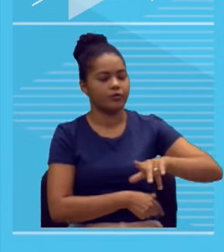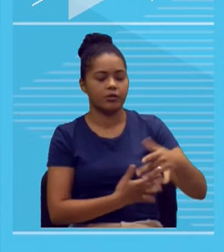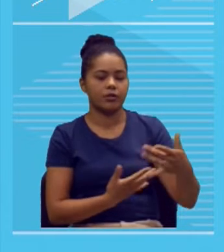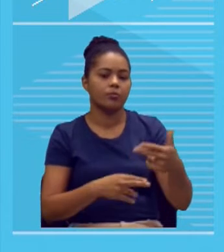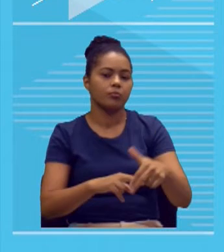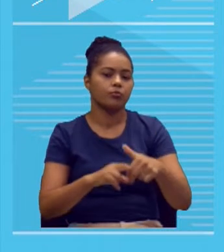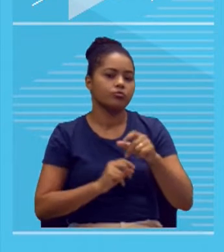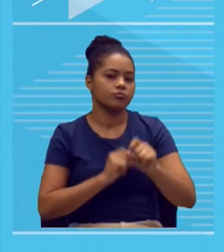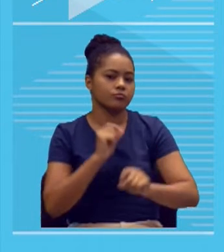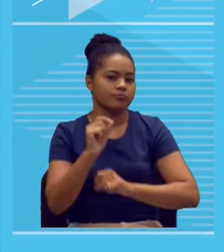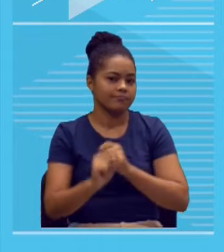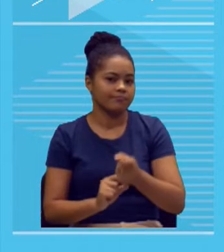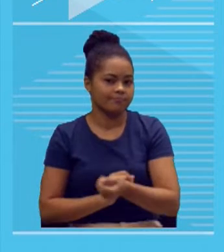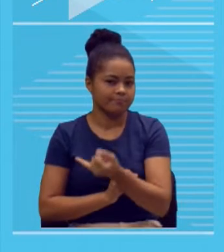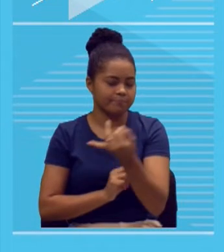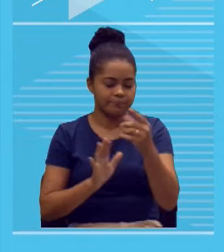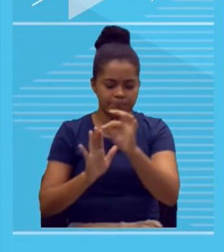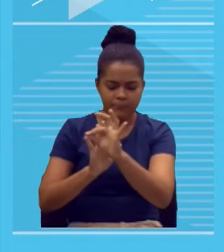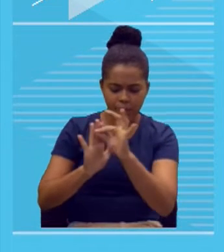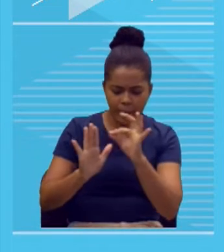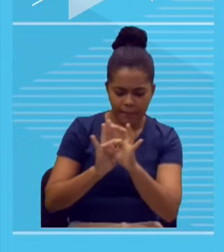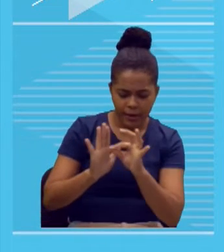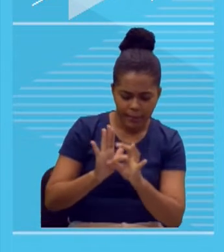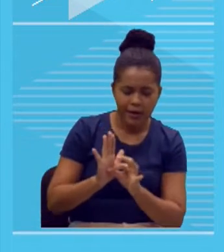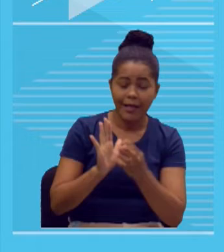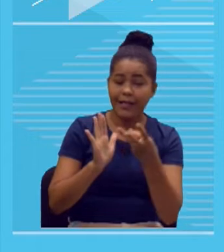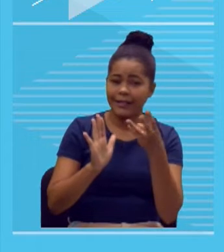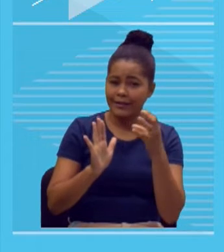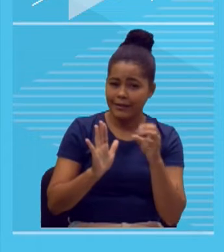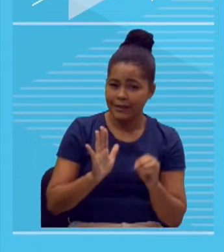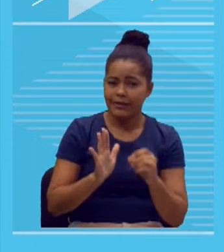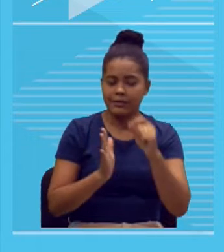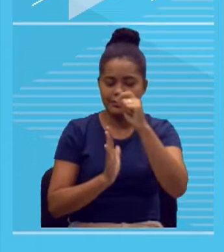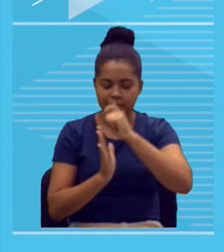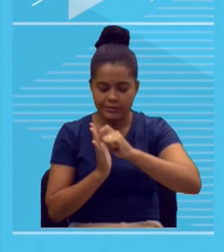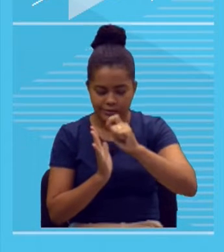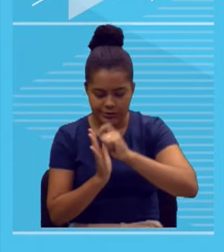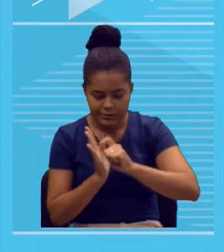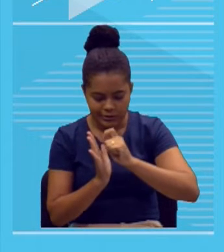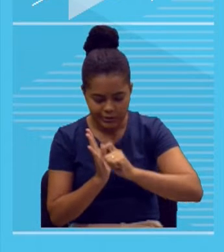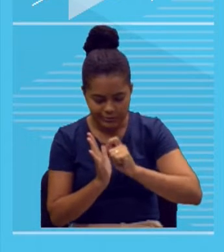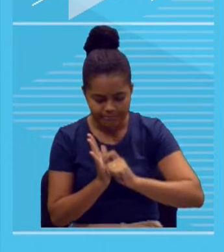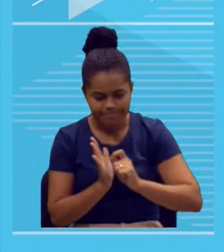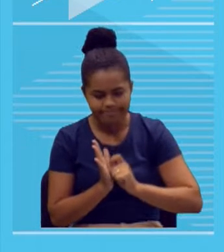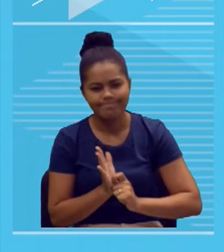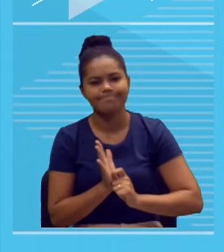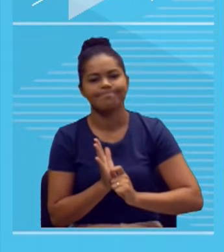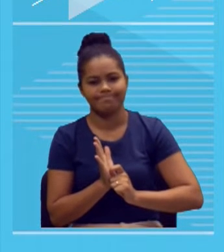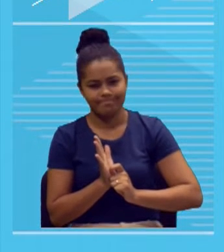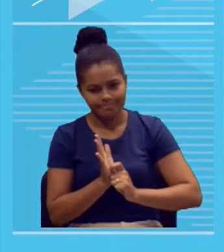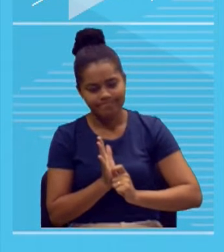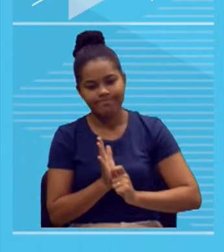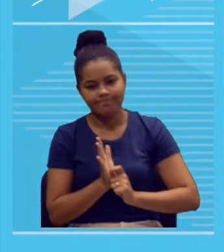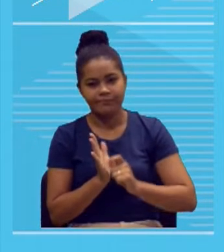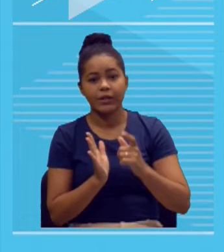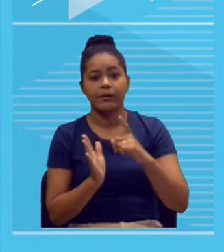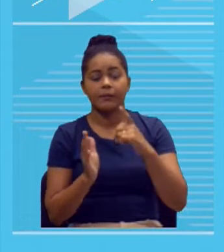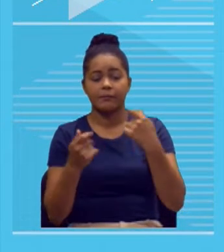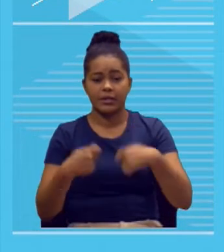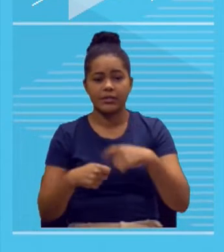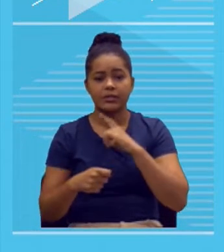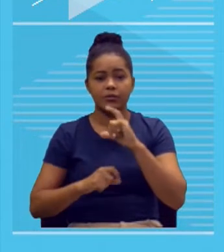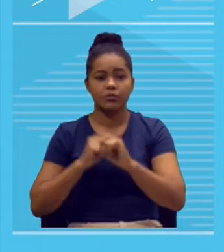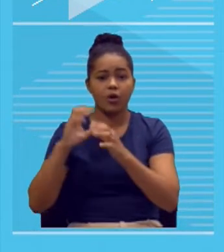para escrever um texto verbal, encher as 30 linhas de palavras e que façam sentido,